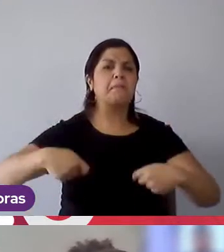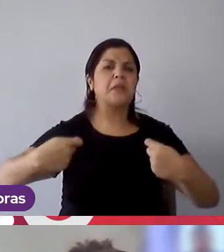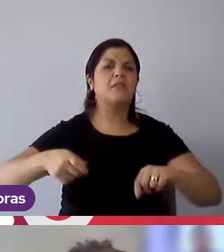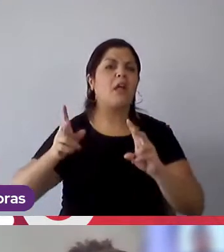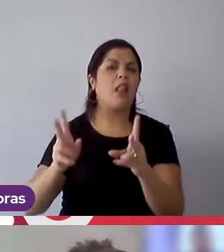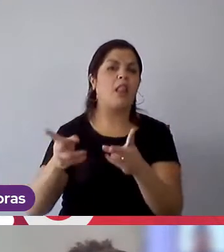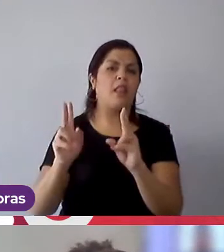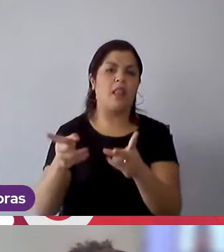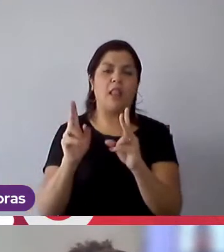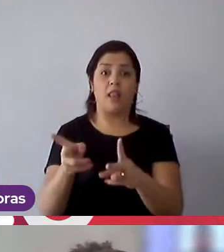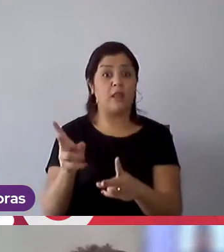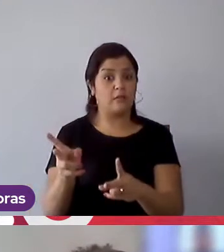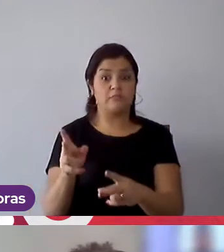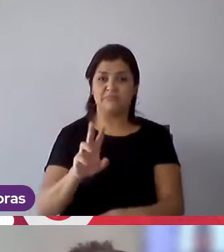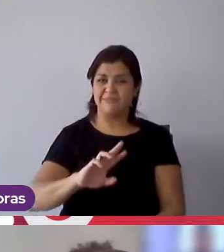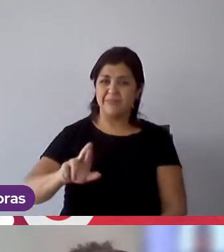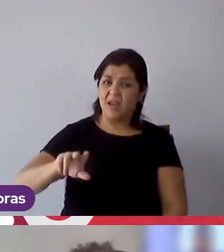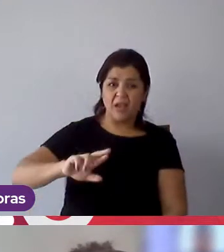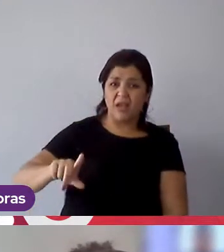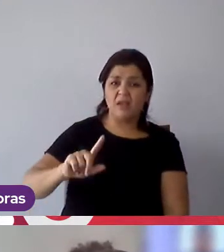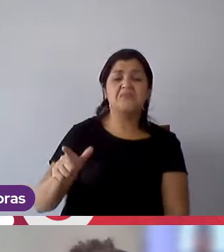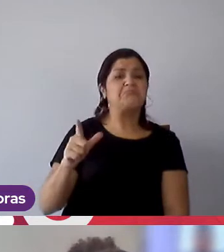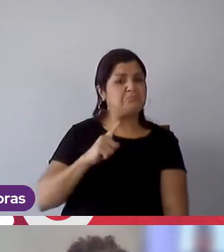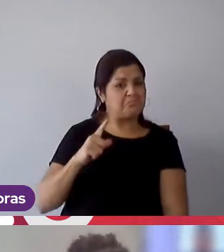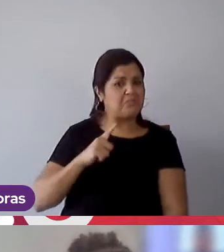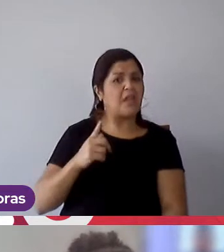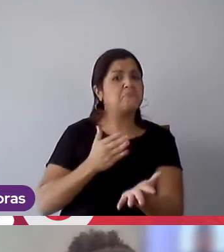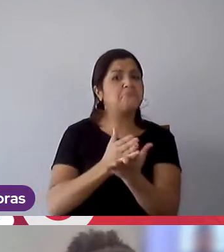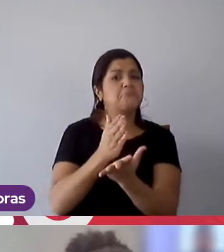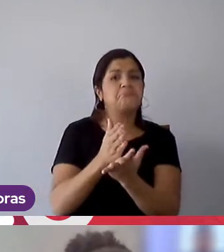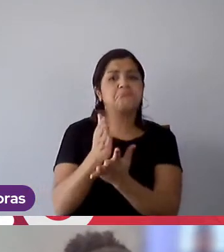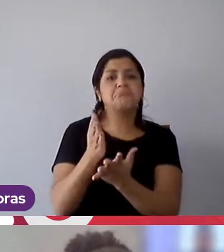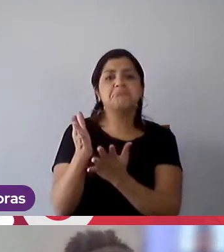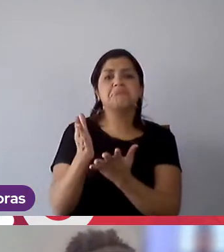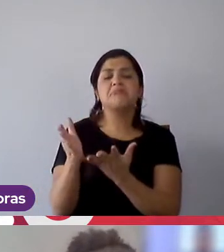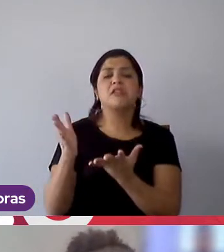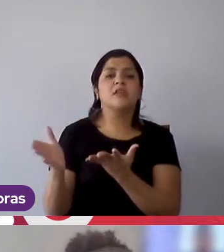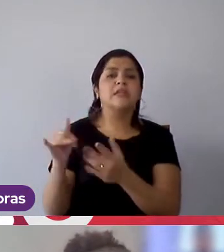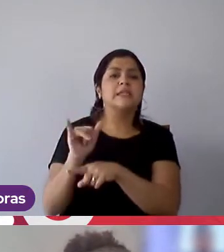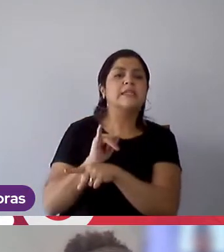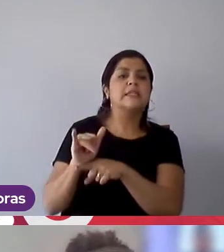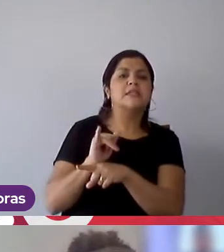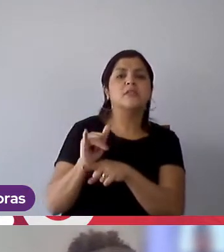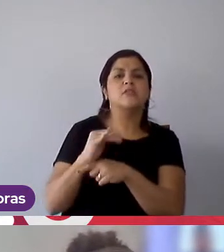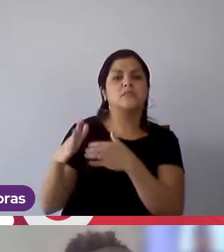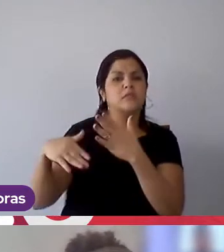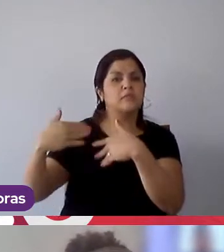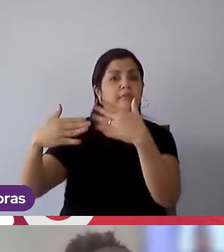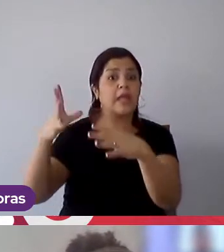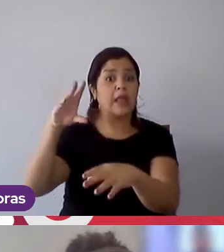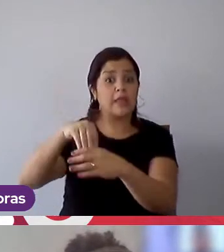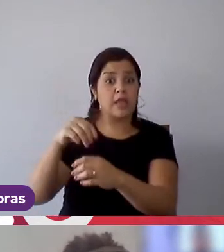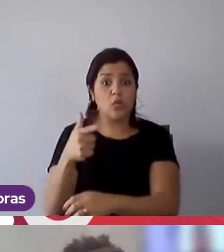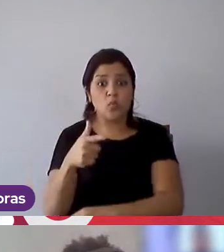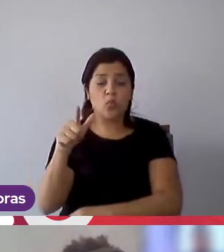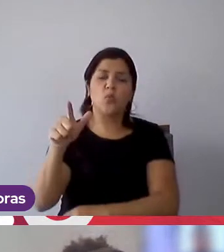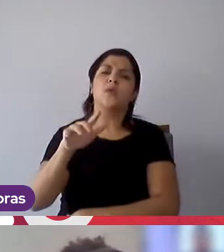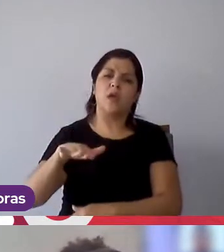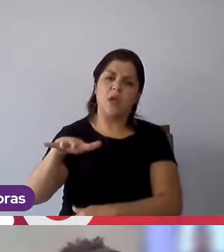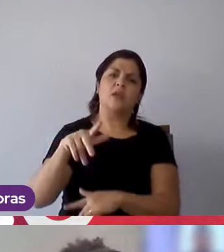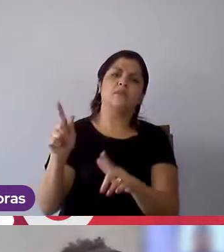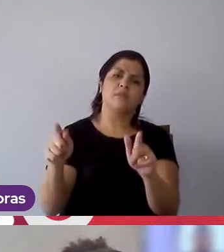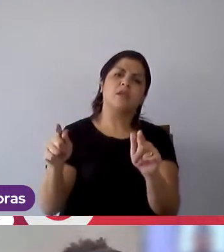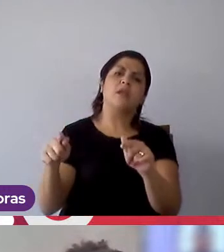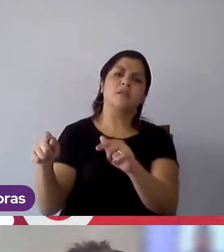ali para sempre, a Mondelez, ela te dá caminhos para, se caso você queira seguir dentro de outra carreira da Mondelez,